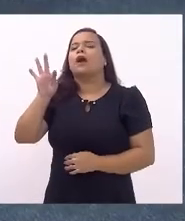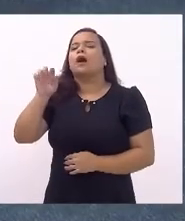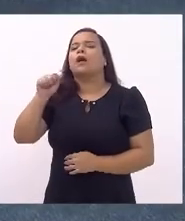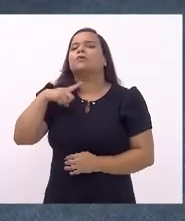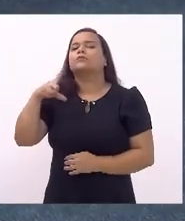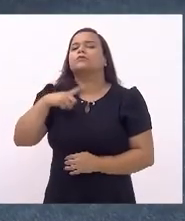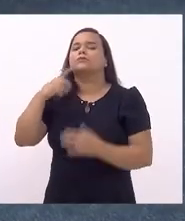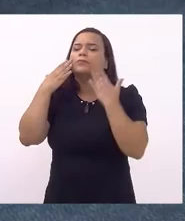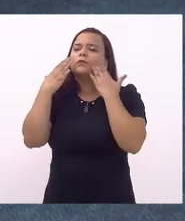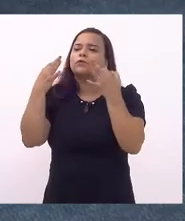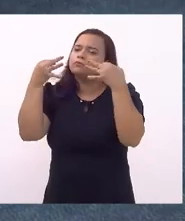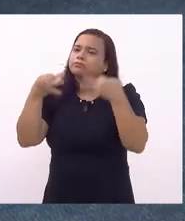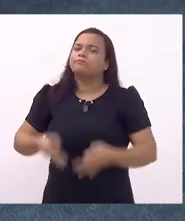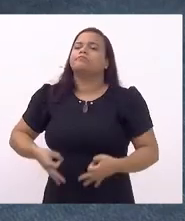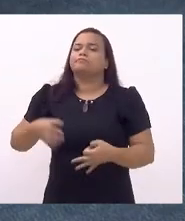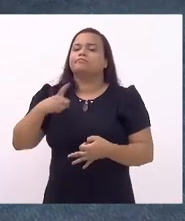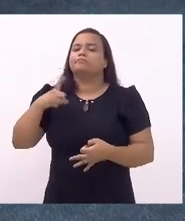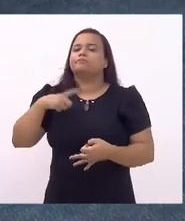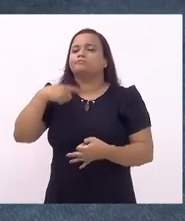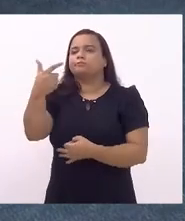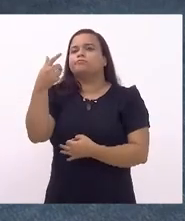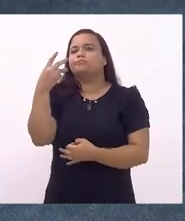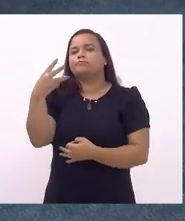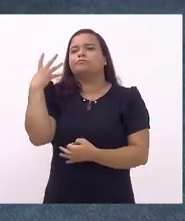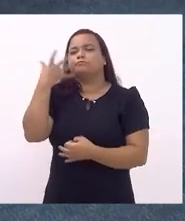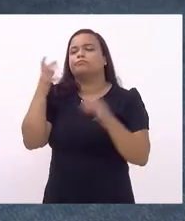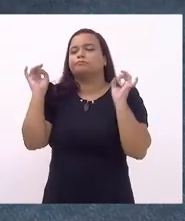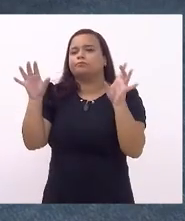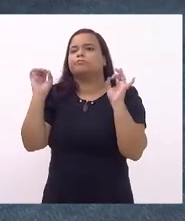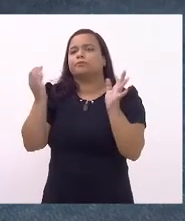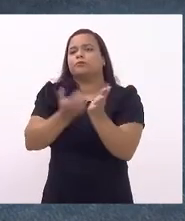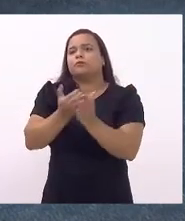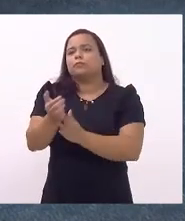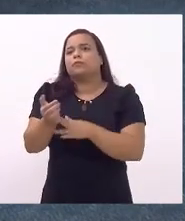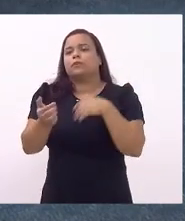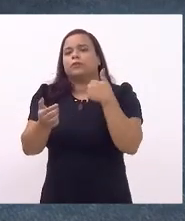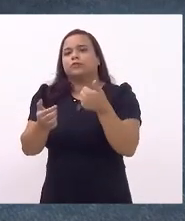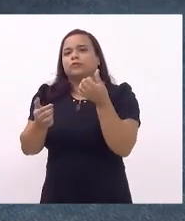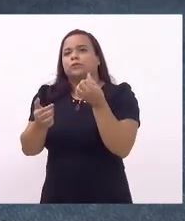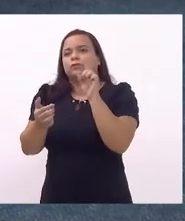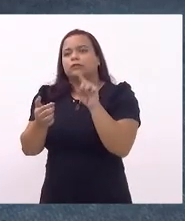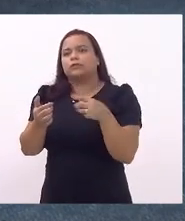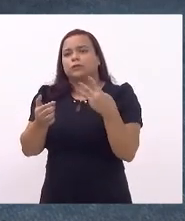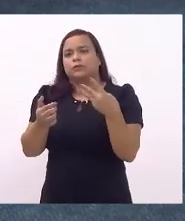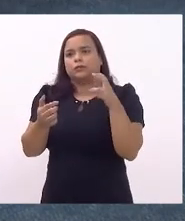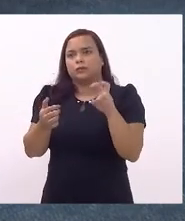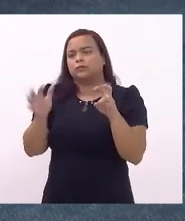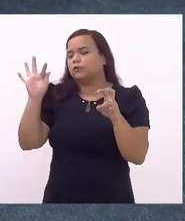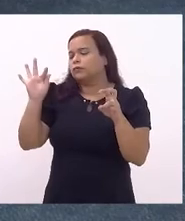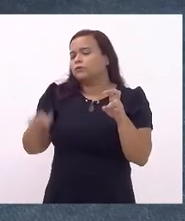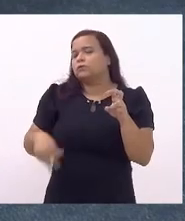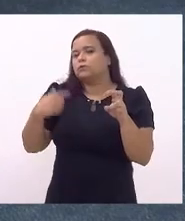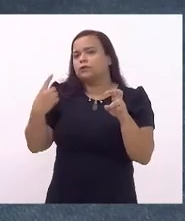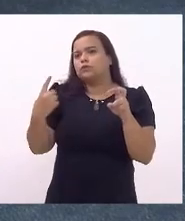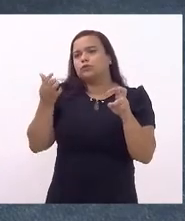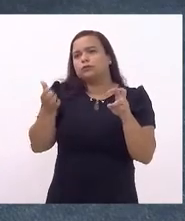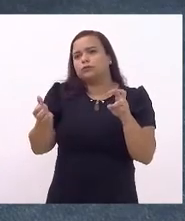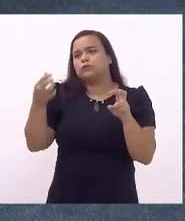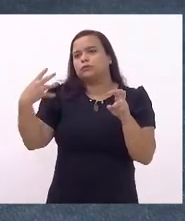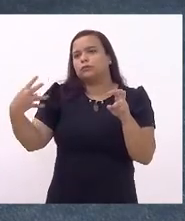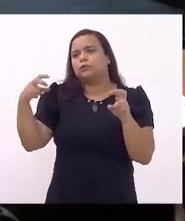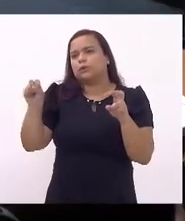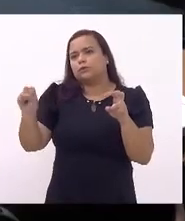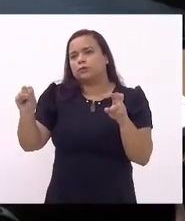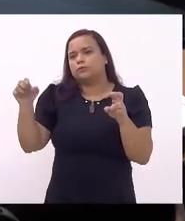na 23ª sessão extraordinária que, iniciada às 16h35 minutos, se encerrou às 16h48